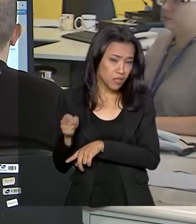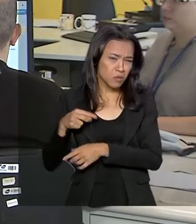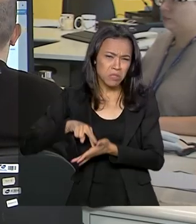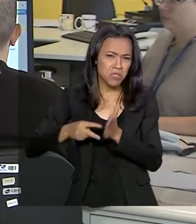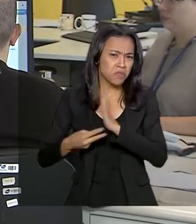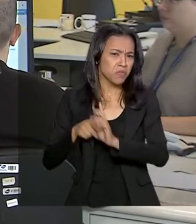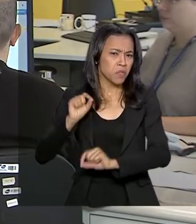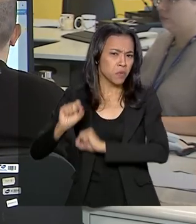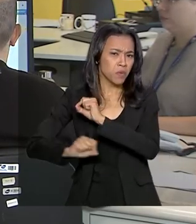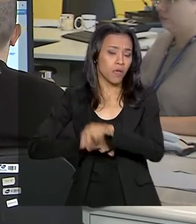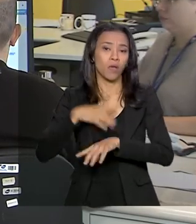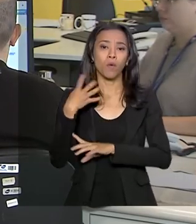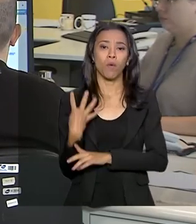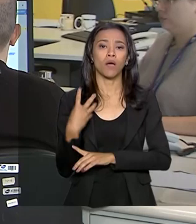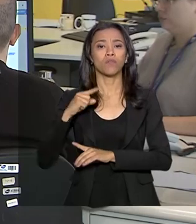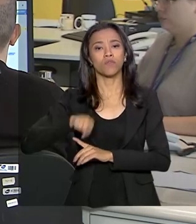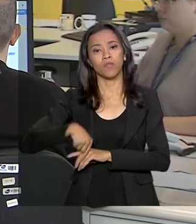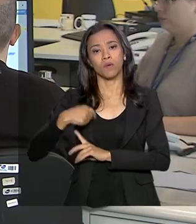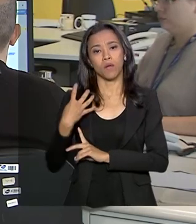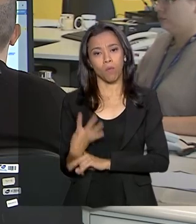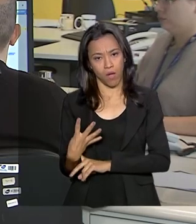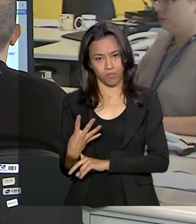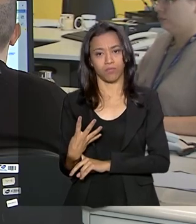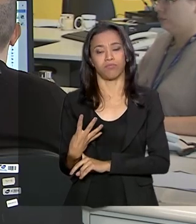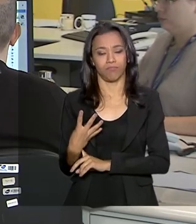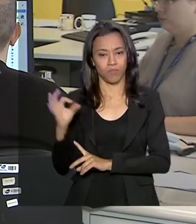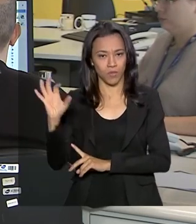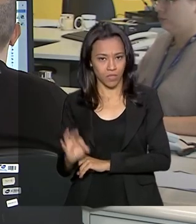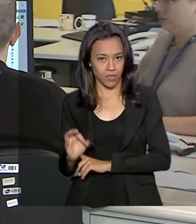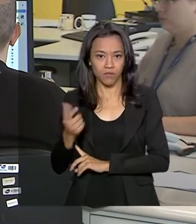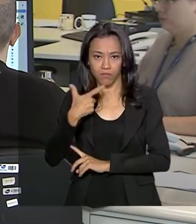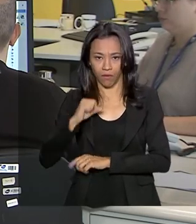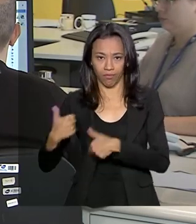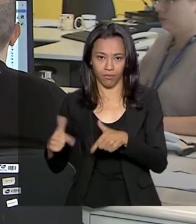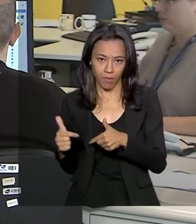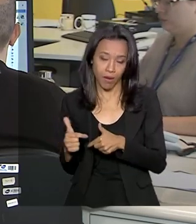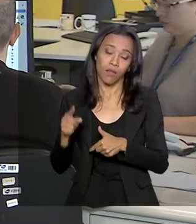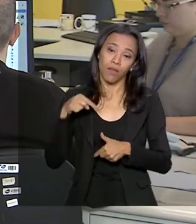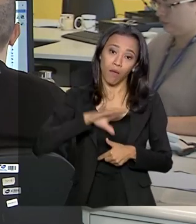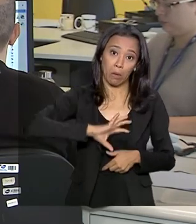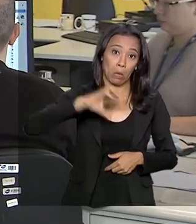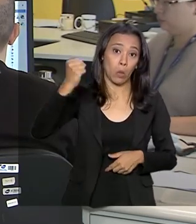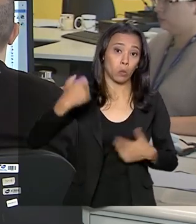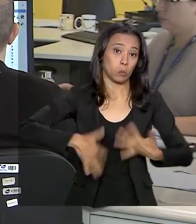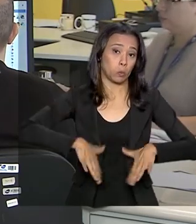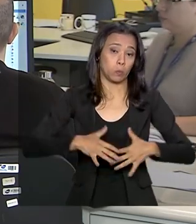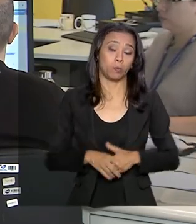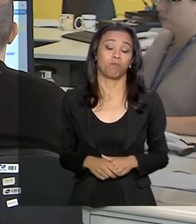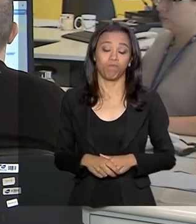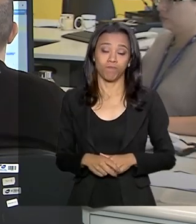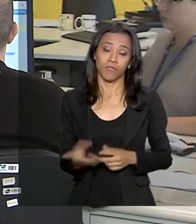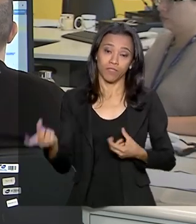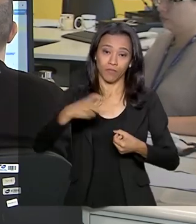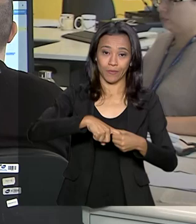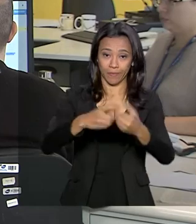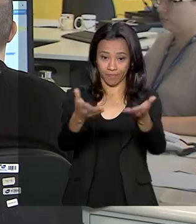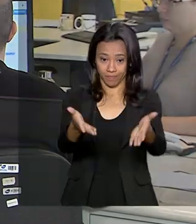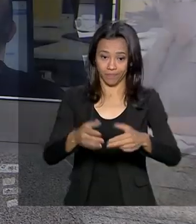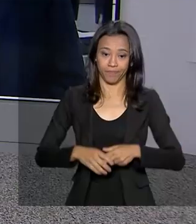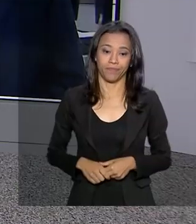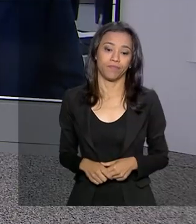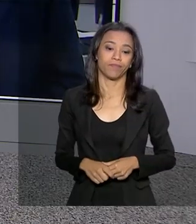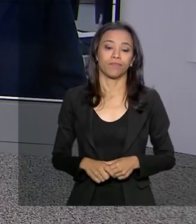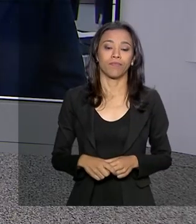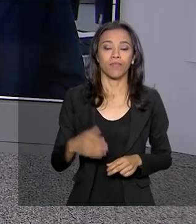representa 4,4% da força de trabalho, o que mantém o recorde da série histórica. Voltamos com você, Renata.